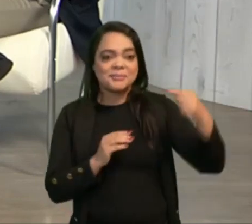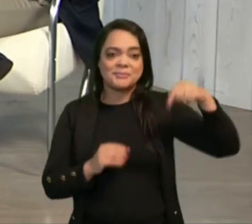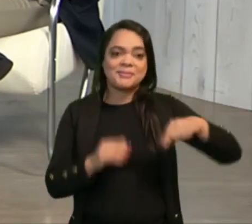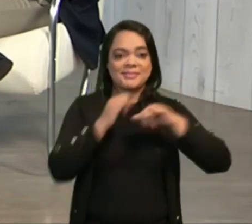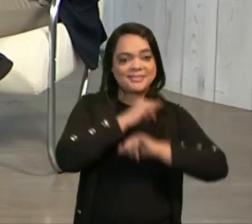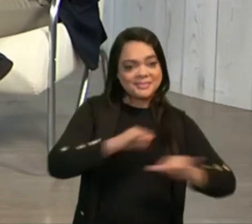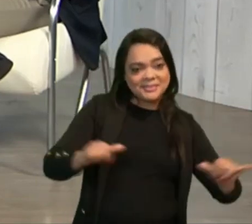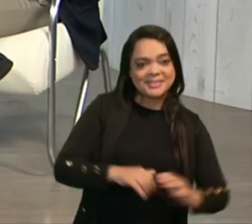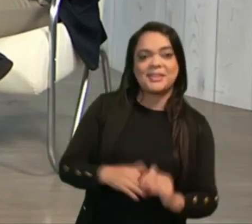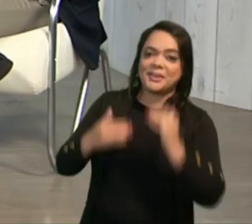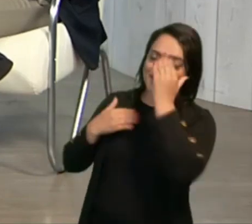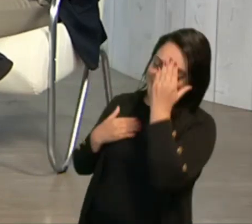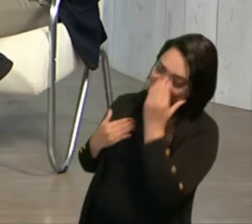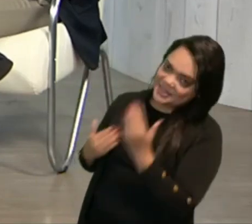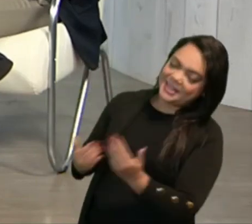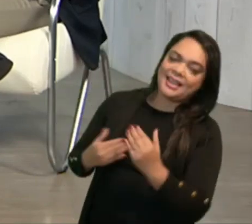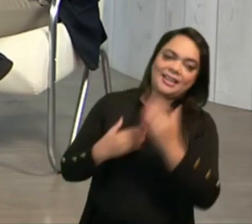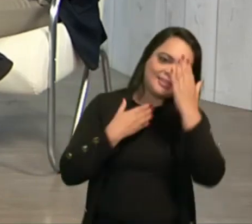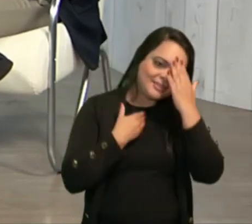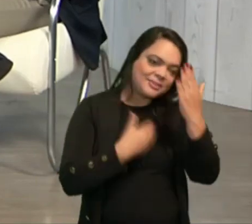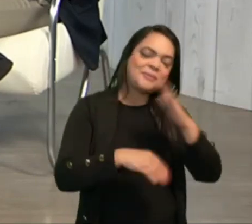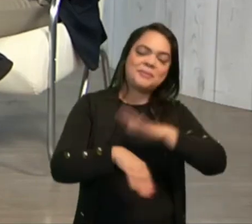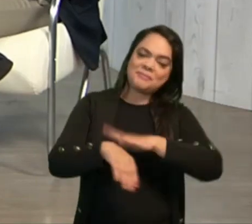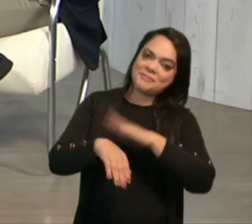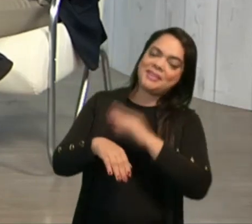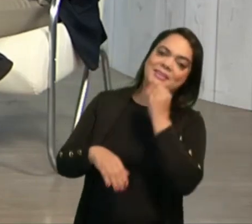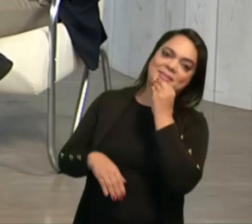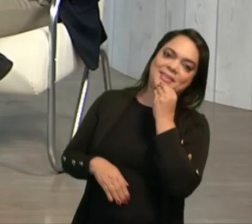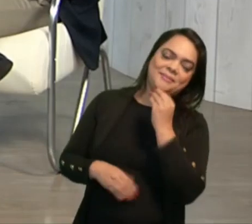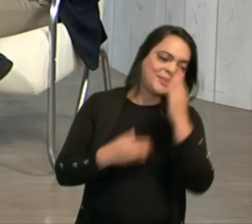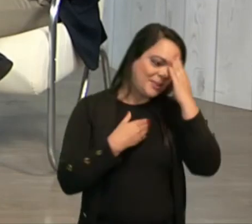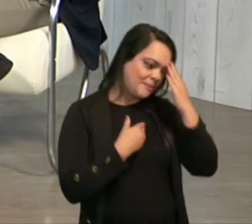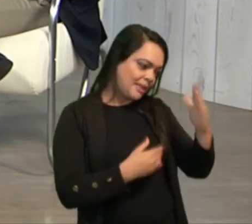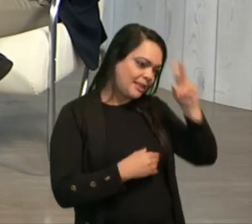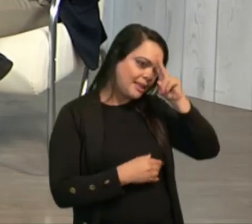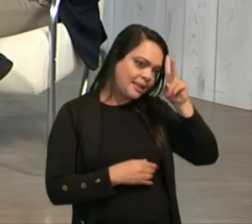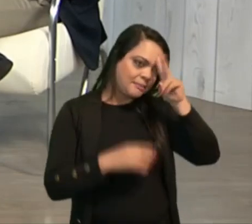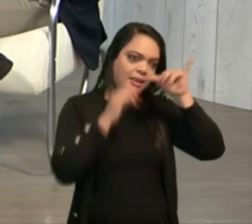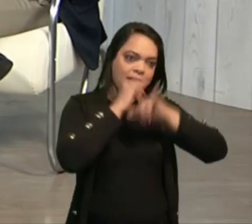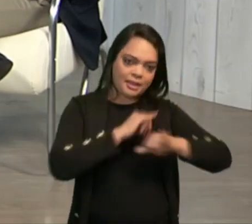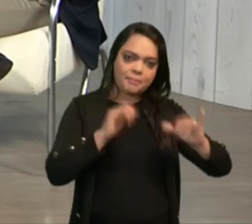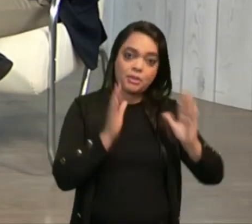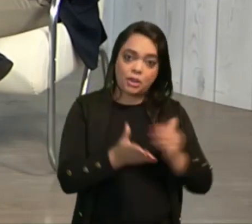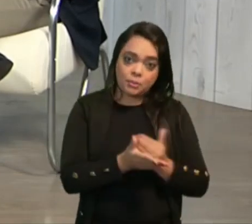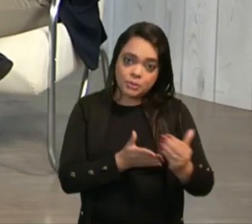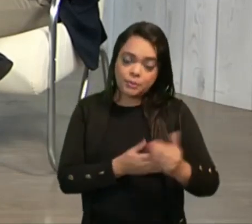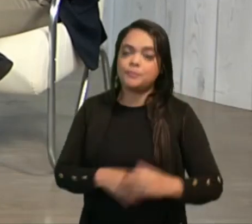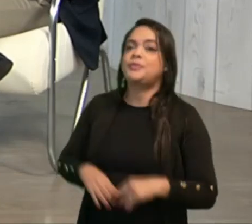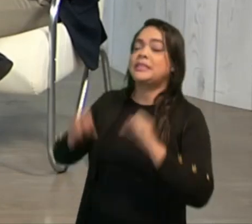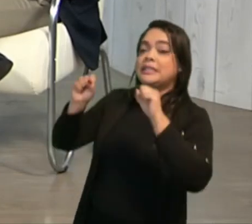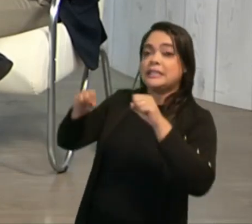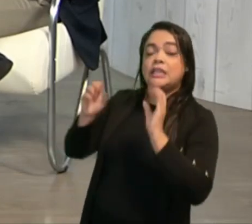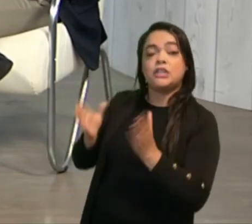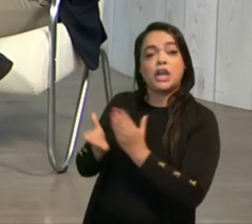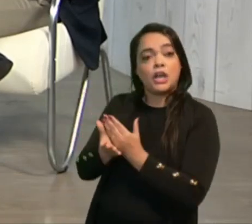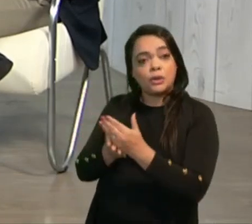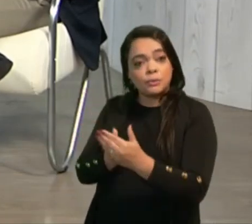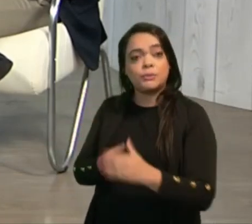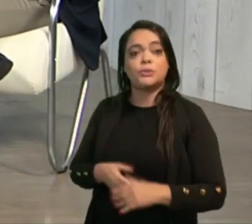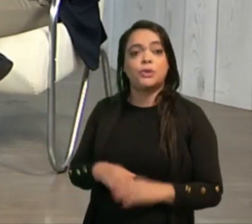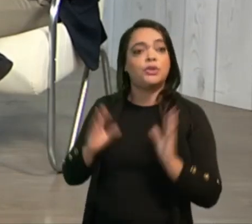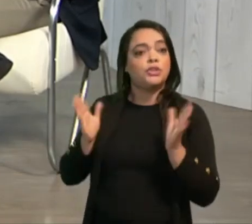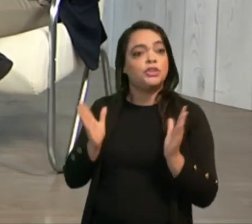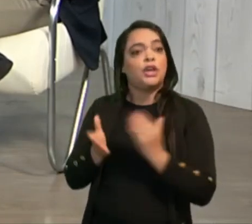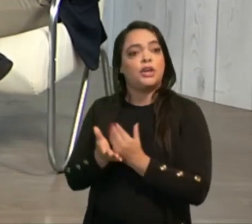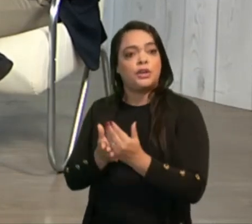Informativo. Eu agradeço muito, agradeço o espaço e a oportunidade. Muito obrigada. Lembrando que a campanha já está no ar. Já está no ar, já está no